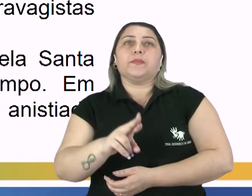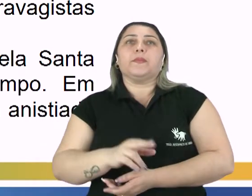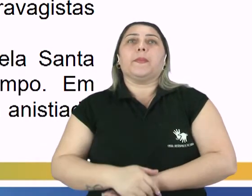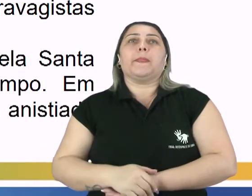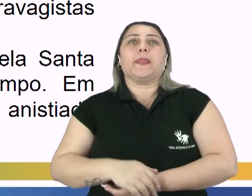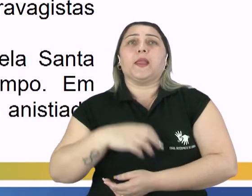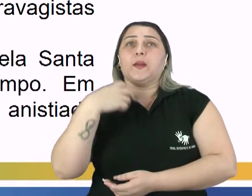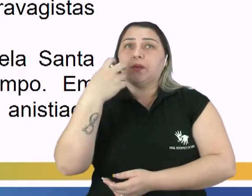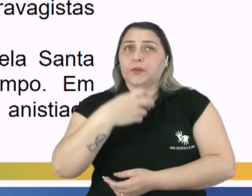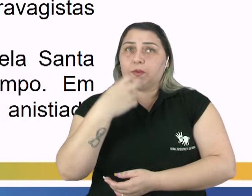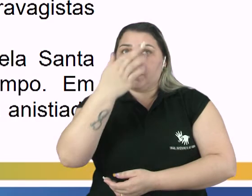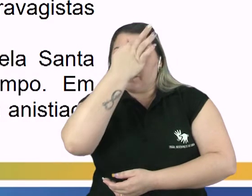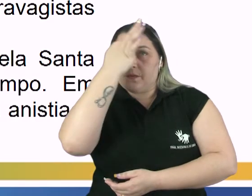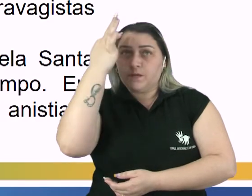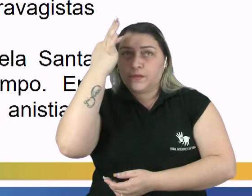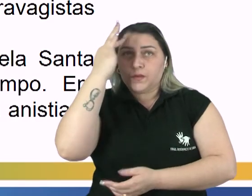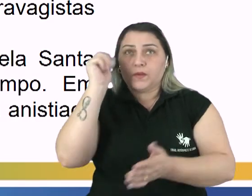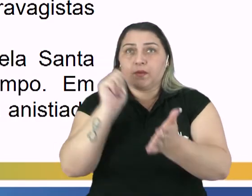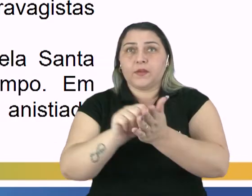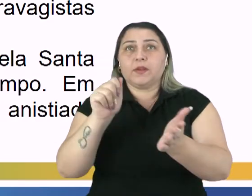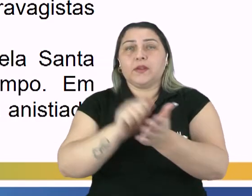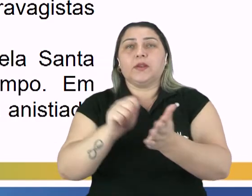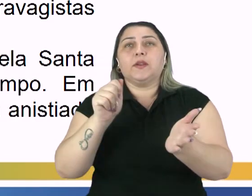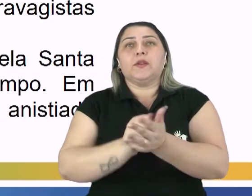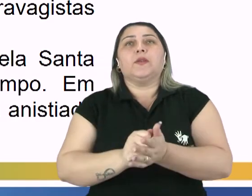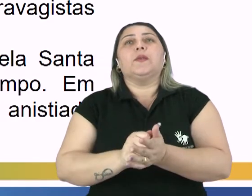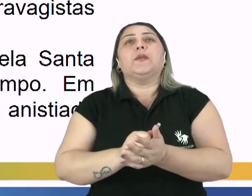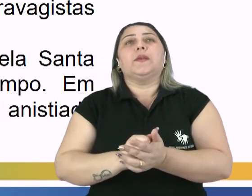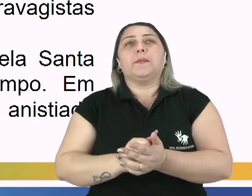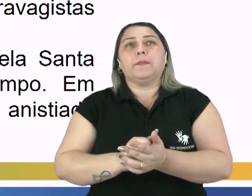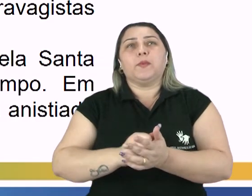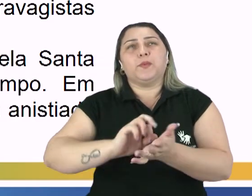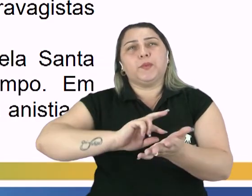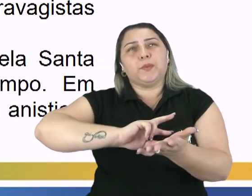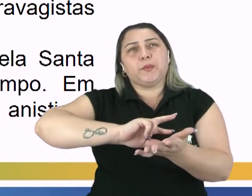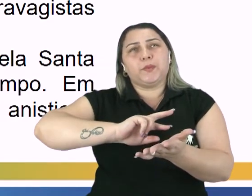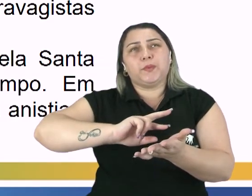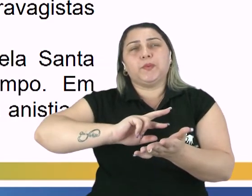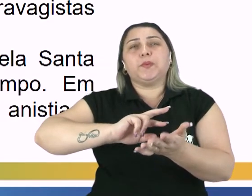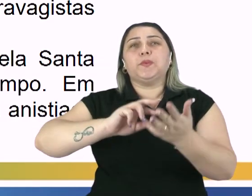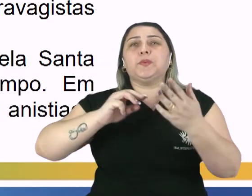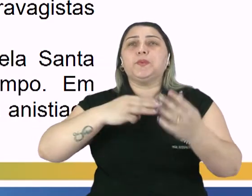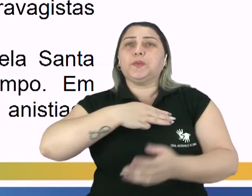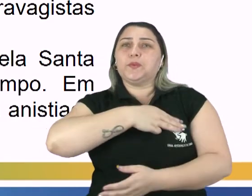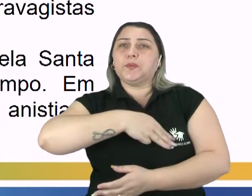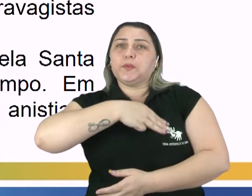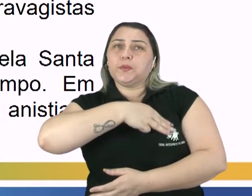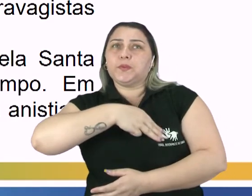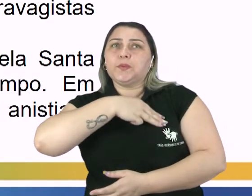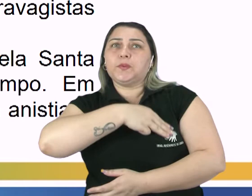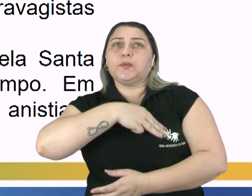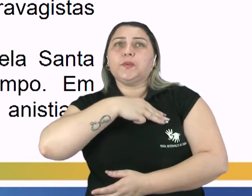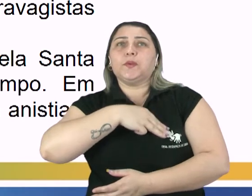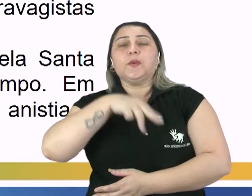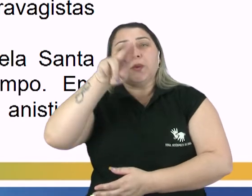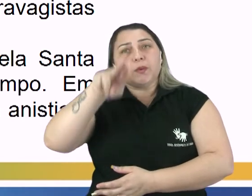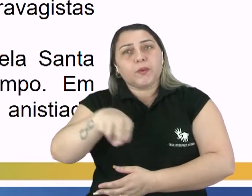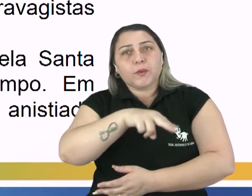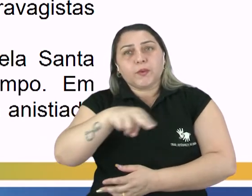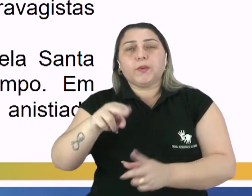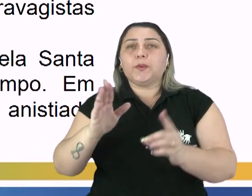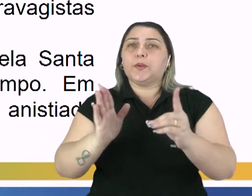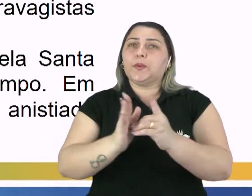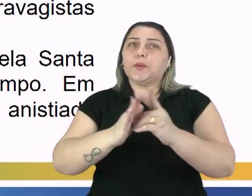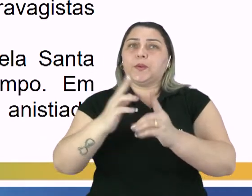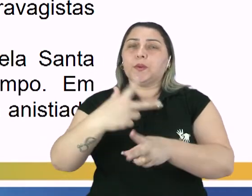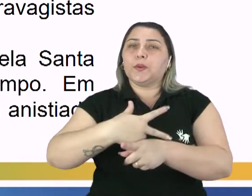Grande orador, filósofo, escritor e um dos missionários enviados para a catequização dos indígenas